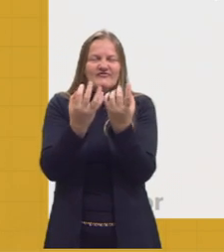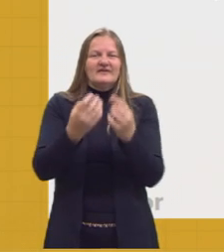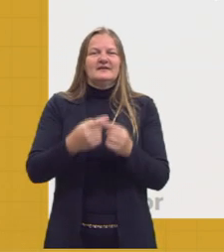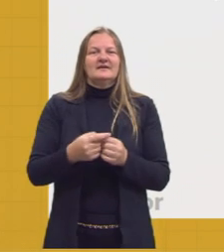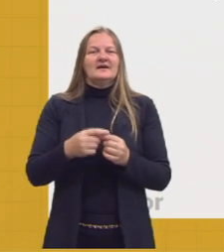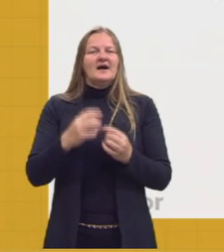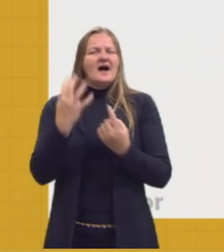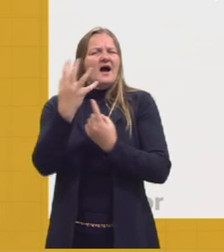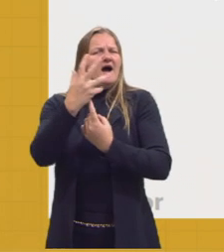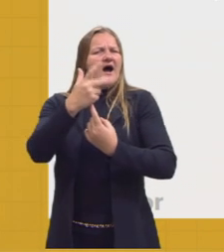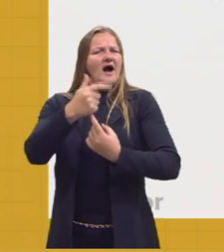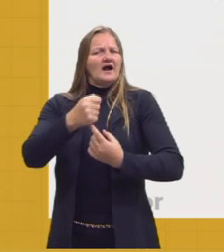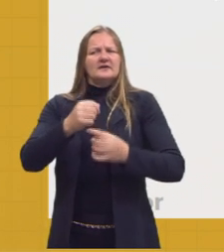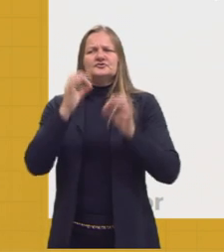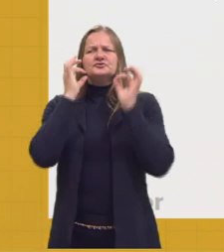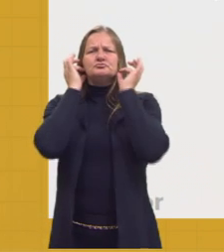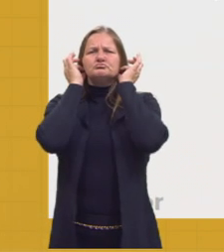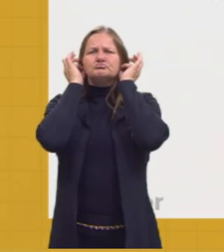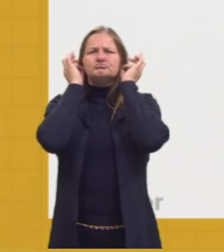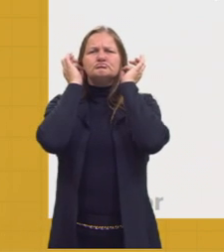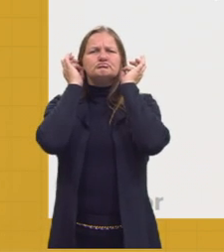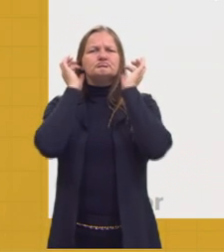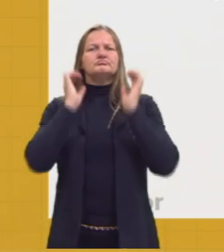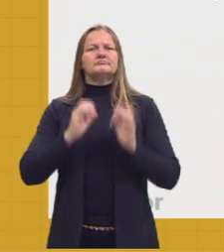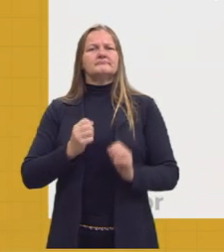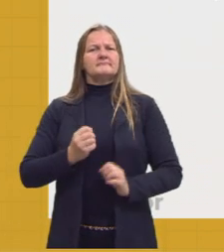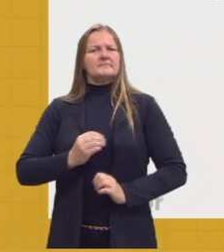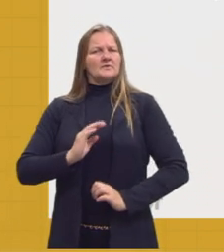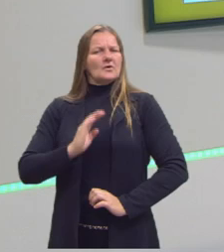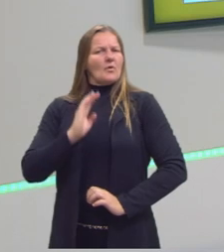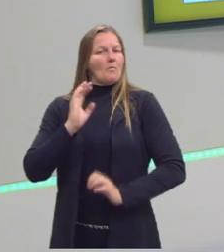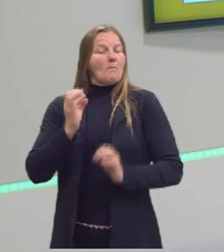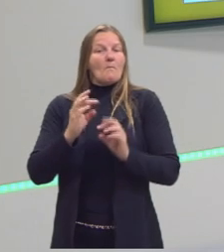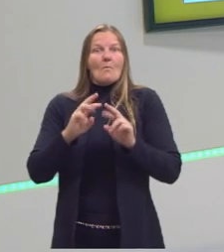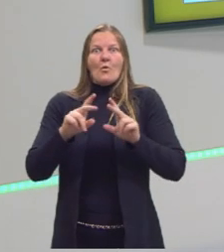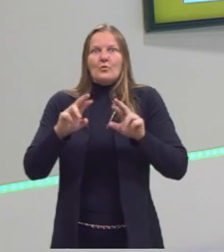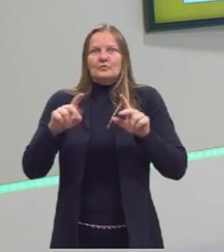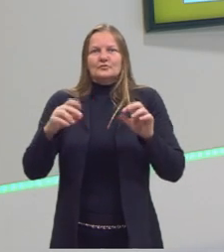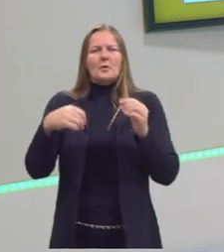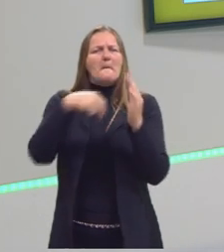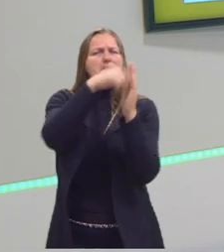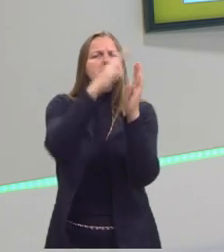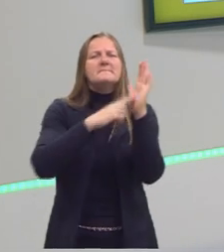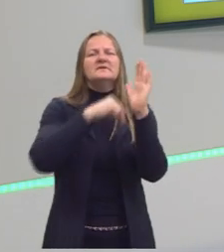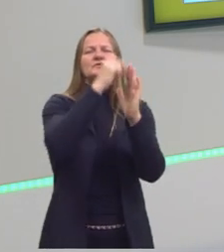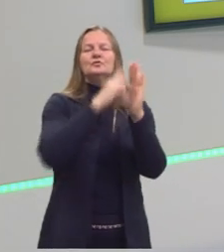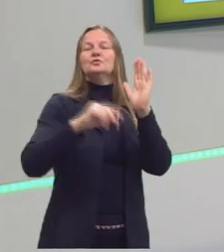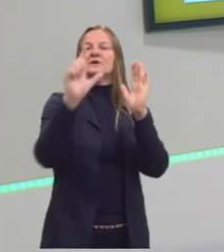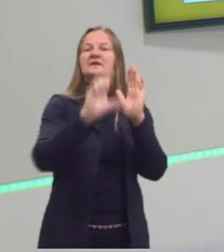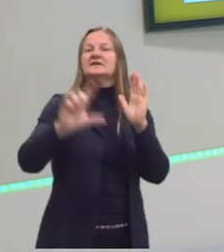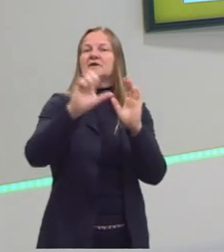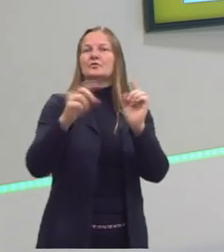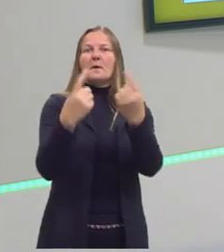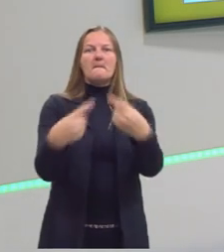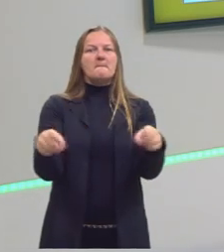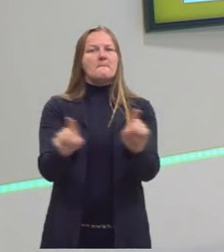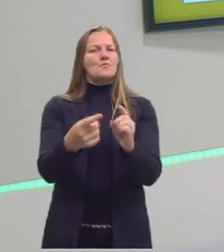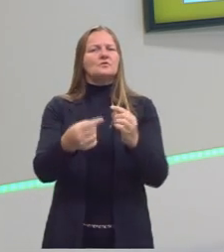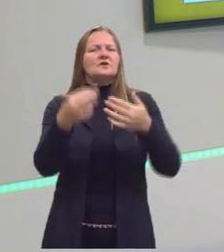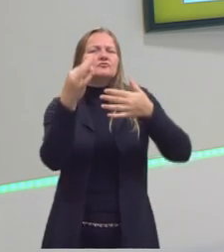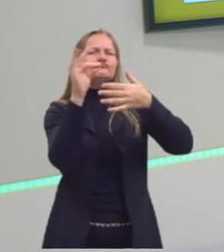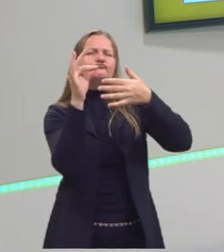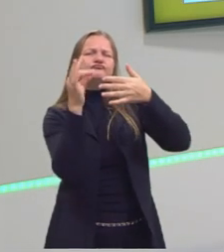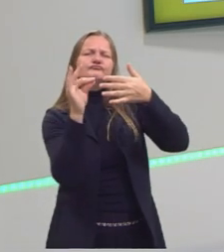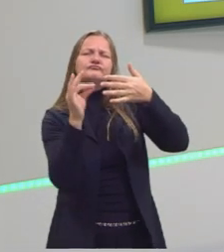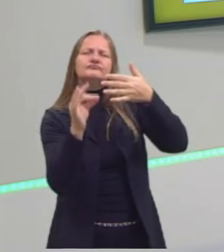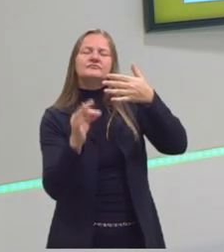exagerada. Então, assim, a gente vai ter tudo que é relacionado à arte, à pintura, à literatura, à música, tudo muito detalhado,